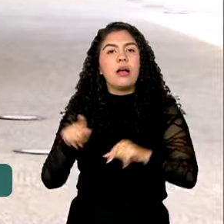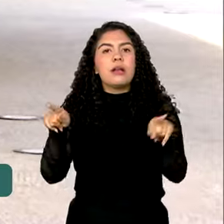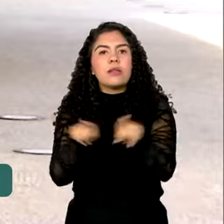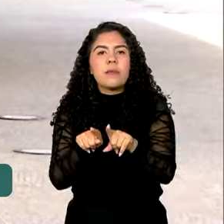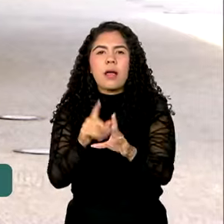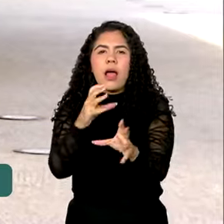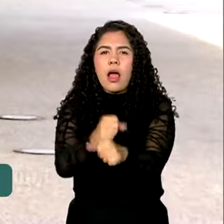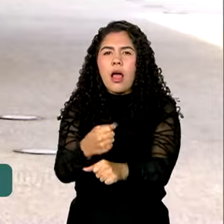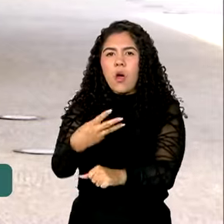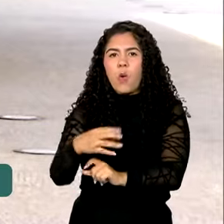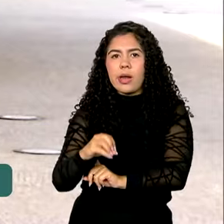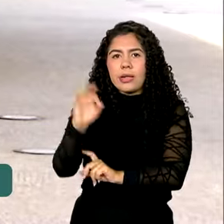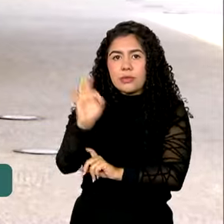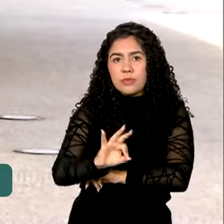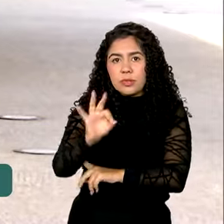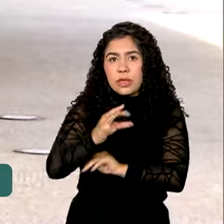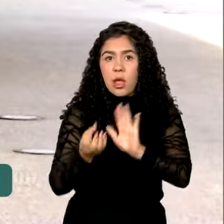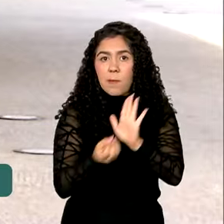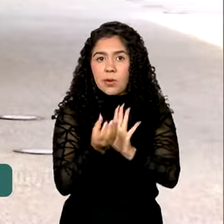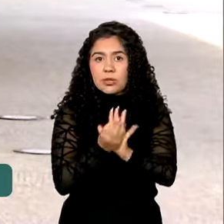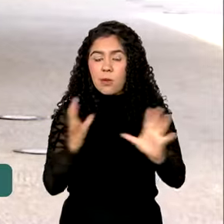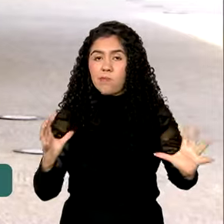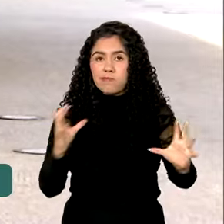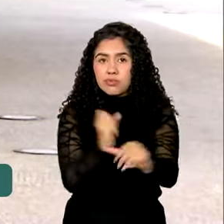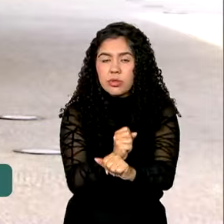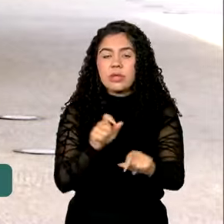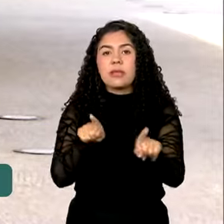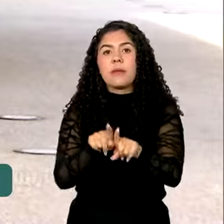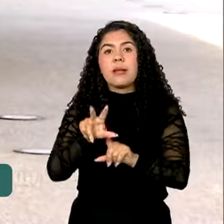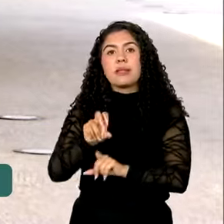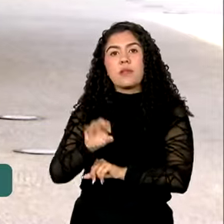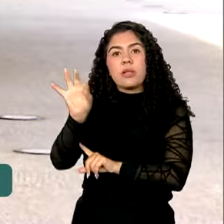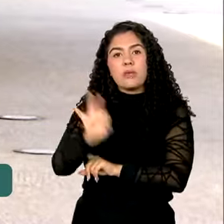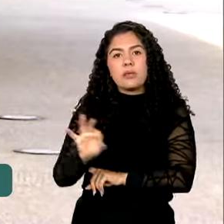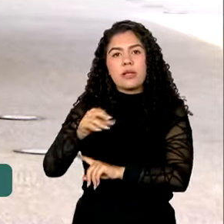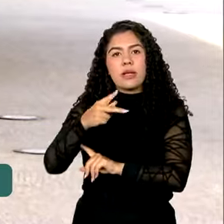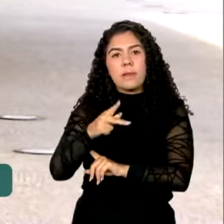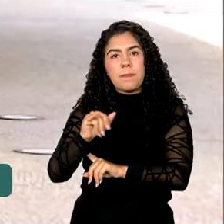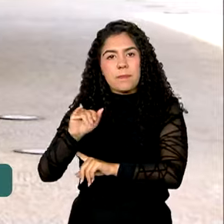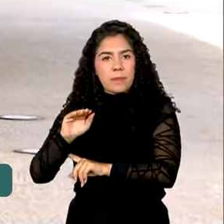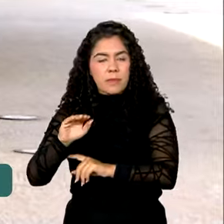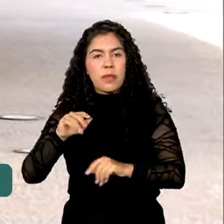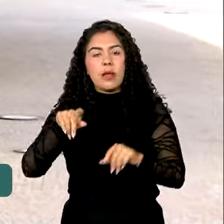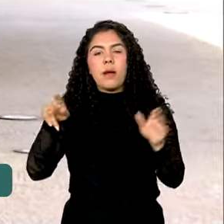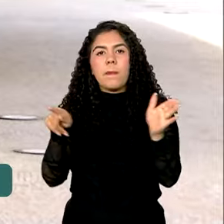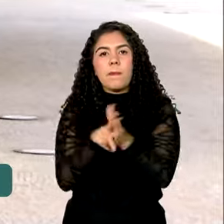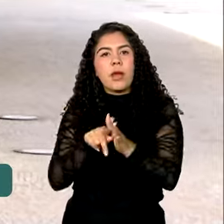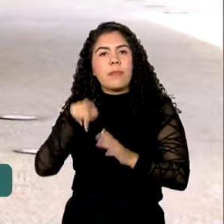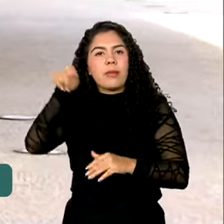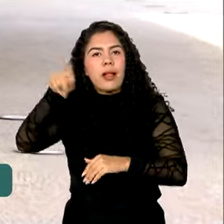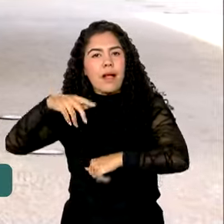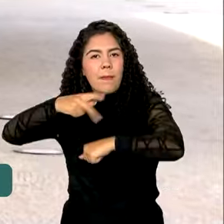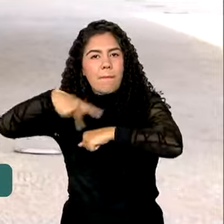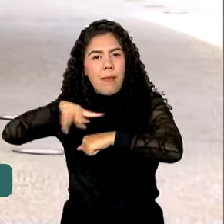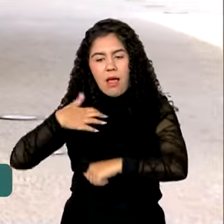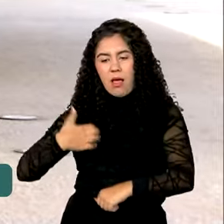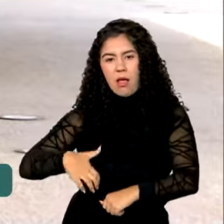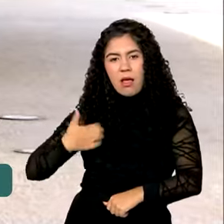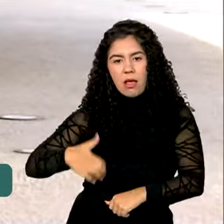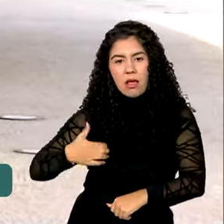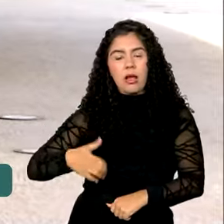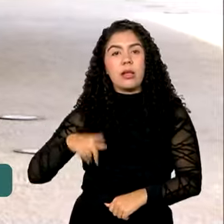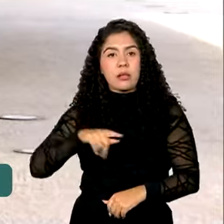40% da produção total e 50% do produto industrial da Argentina. O governador Axel